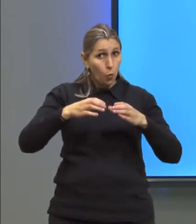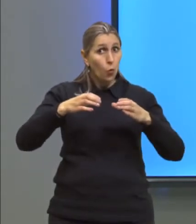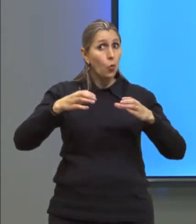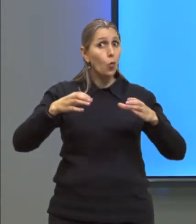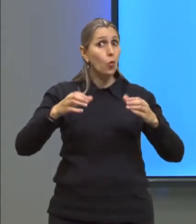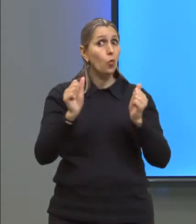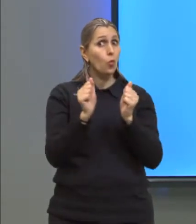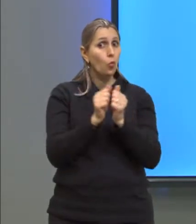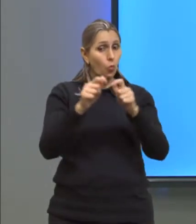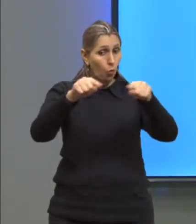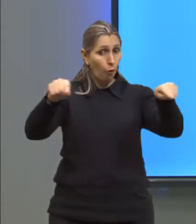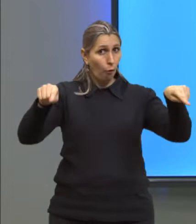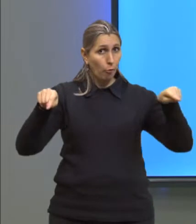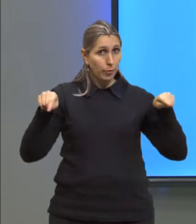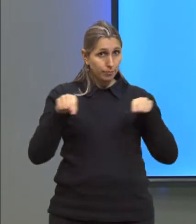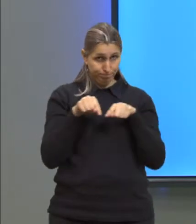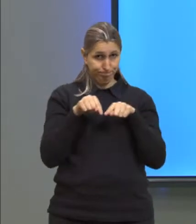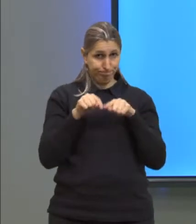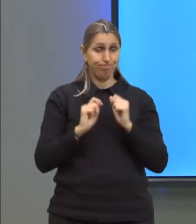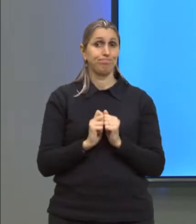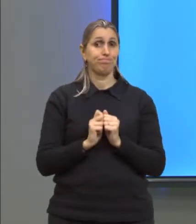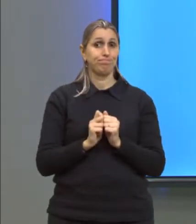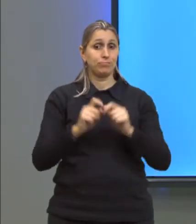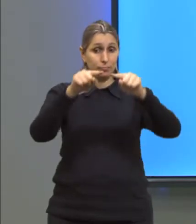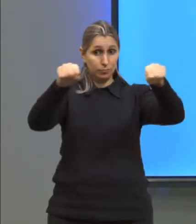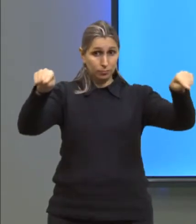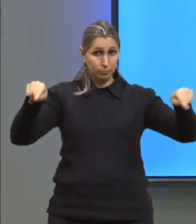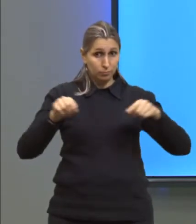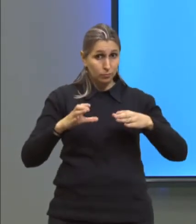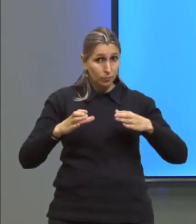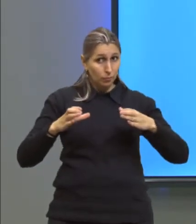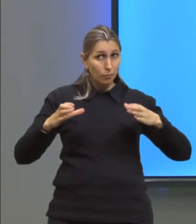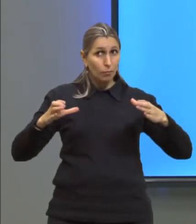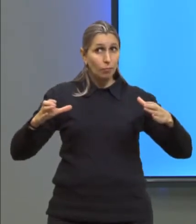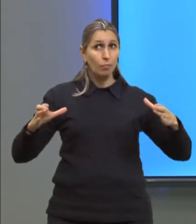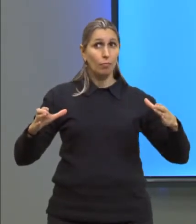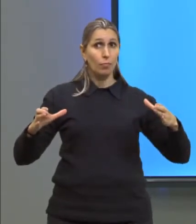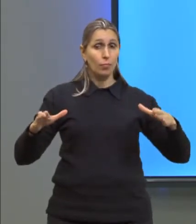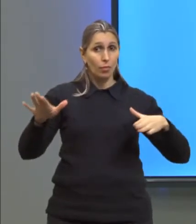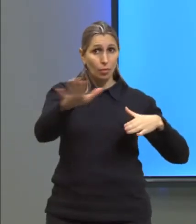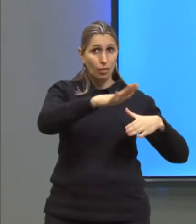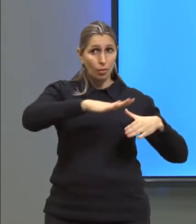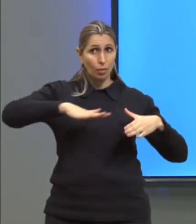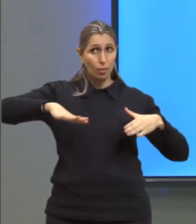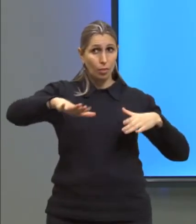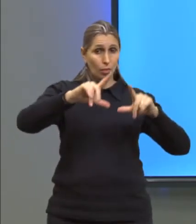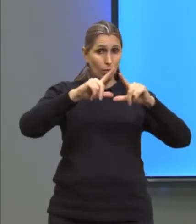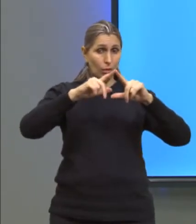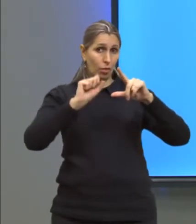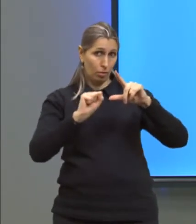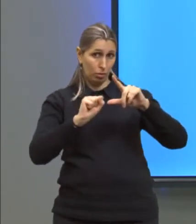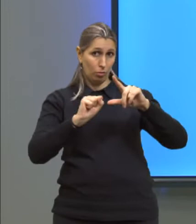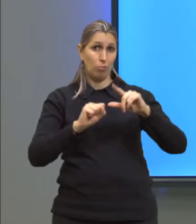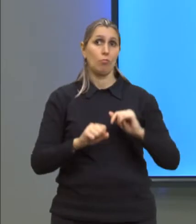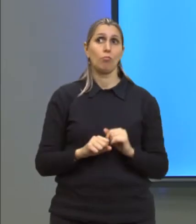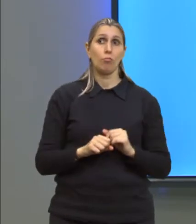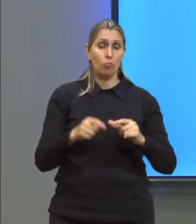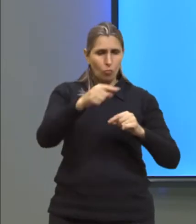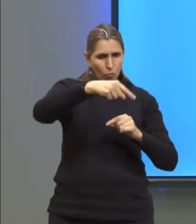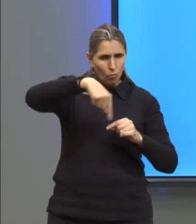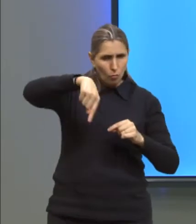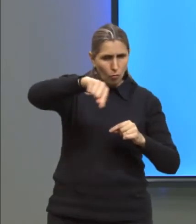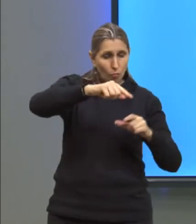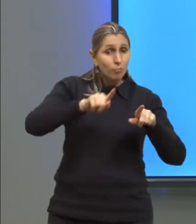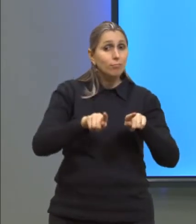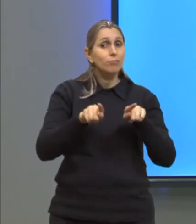junto com a chapa. Então, se a chapa está aumentando aqui, superficialmente, o orifício, a